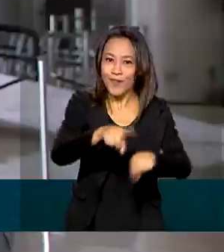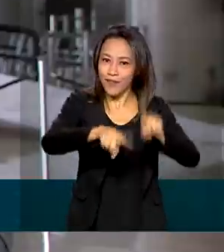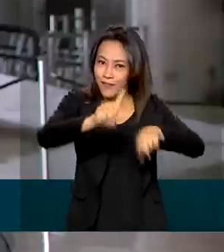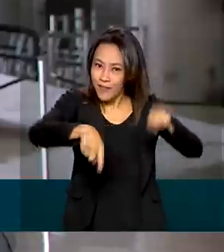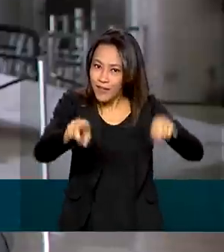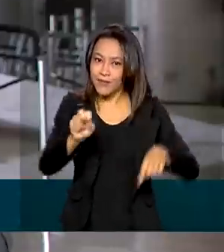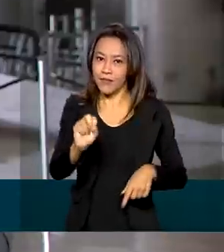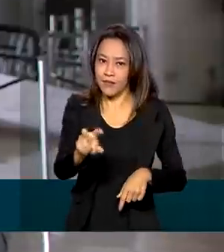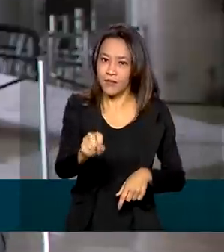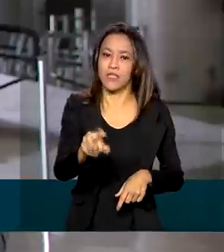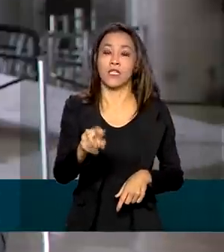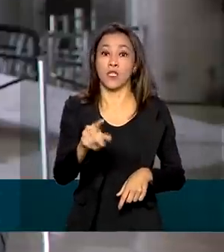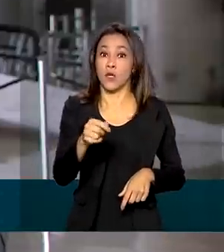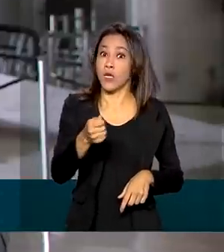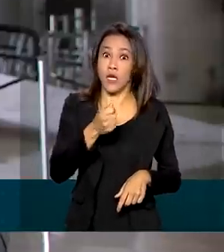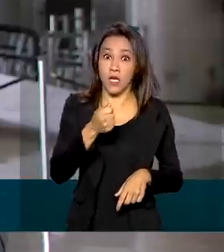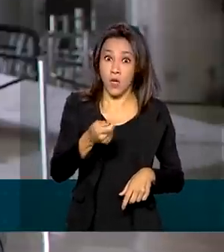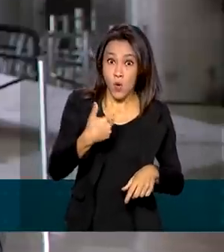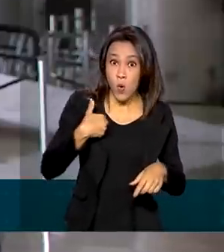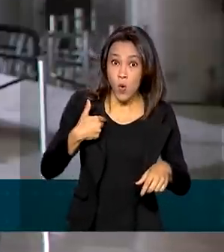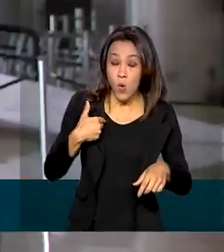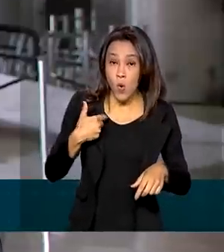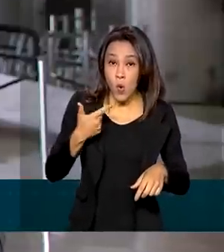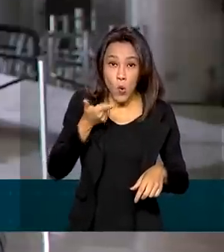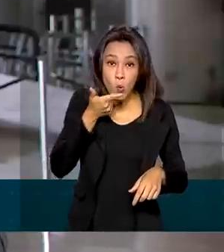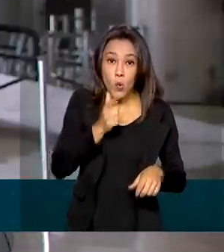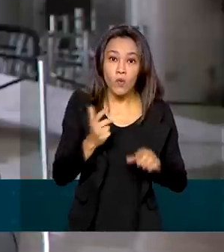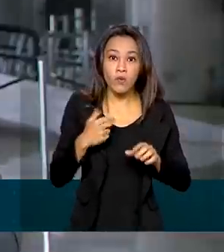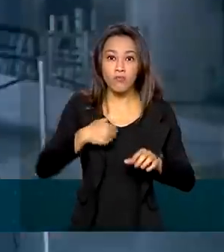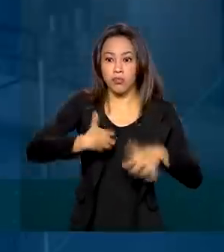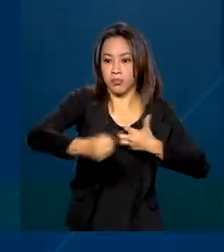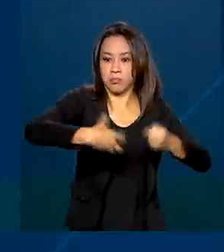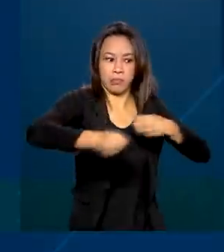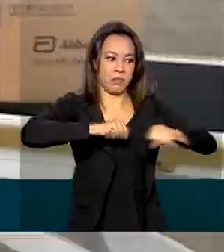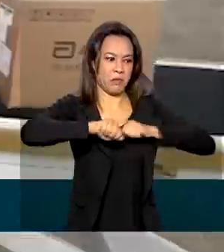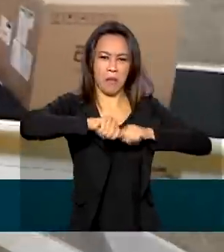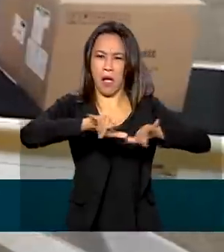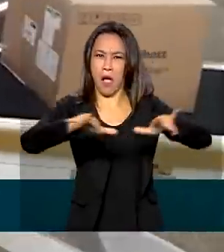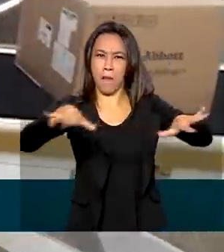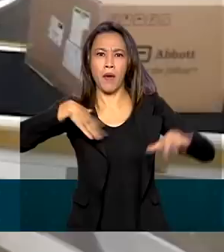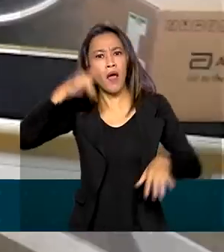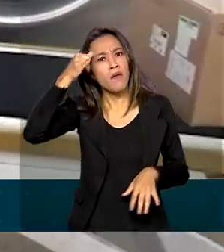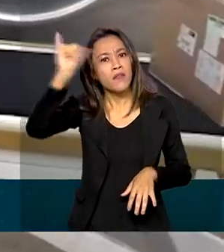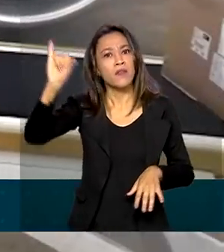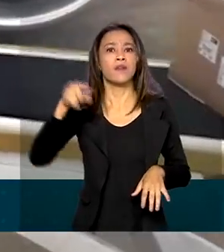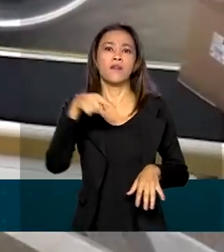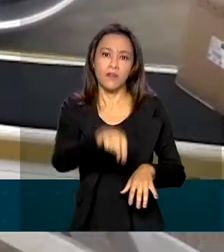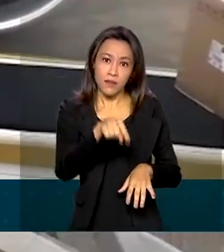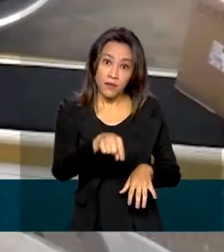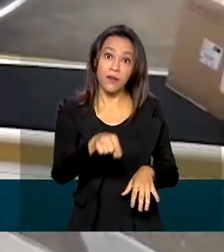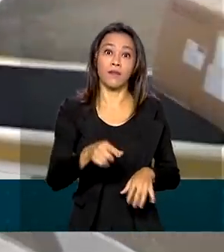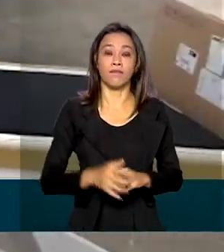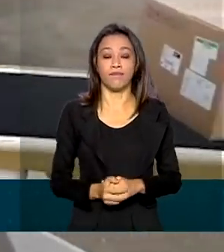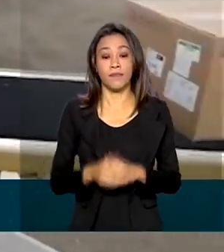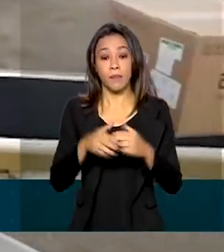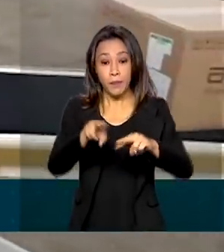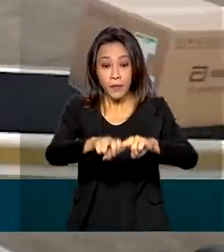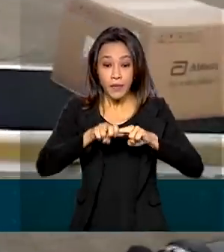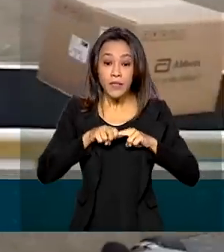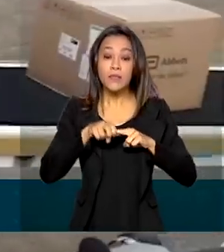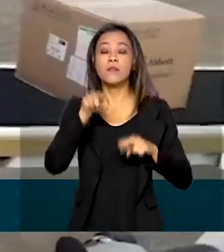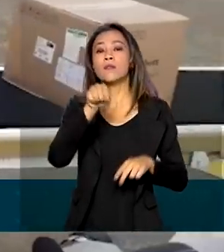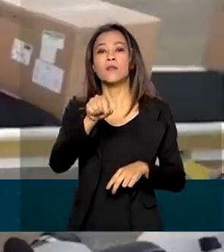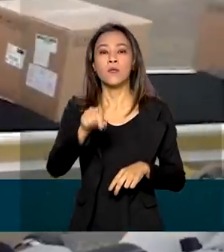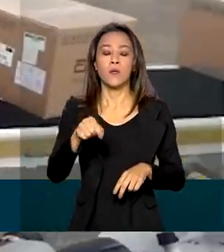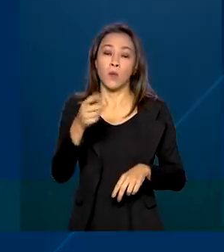partir deles não se inicie uma contaminação comunitária que se dá de brasileiro para brasileiro. Por isso, para